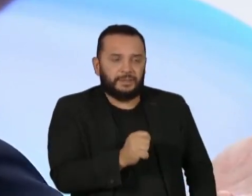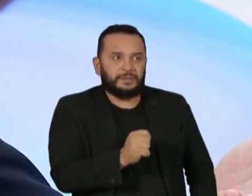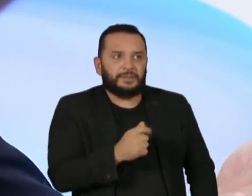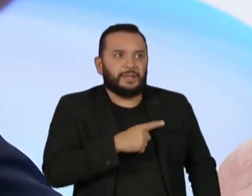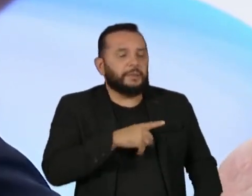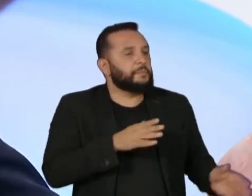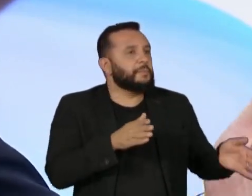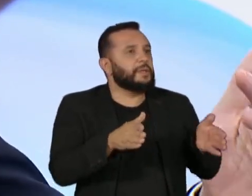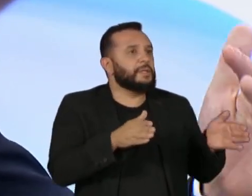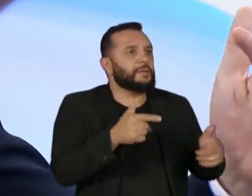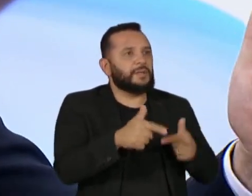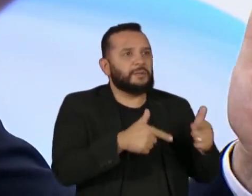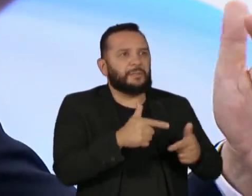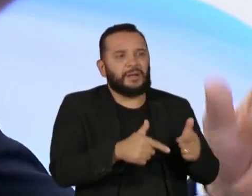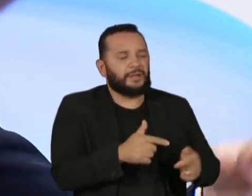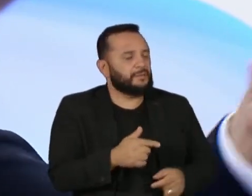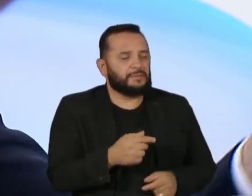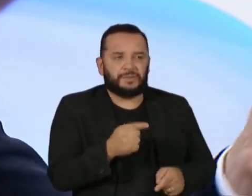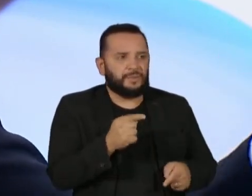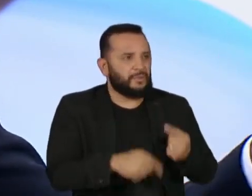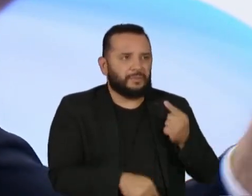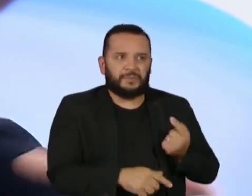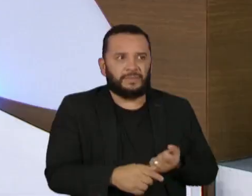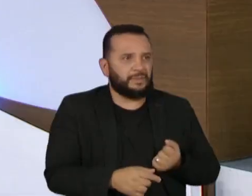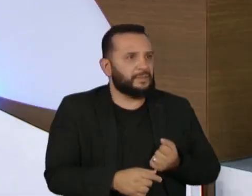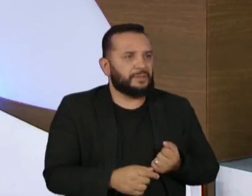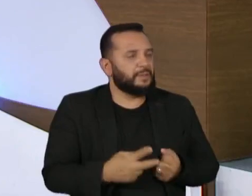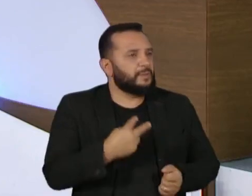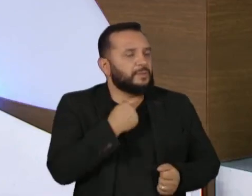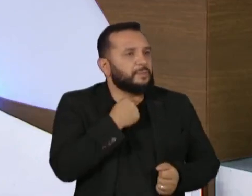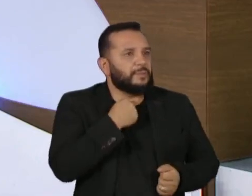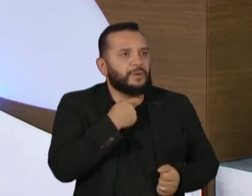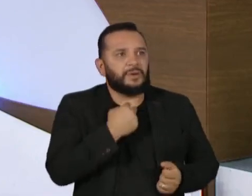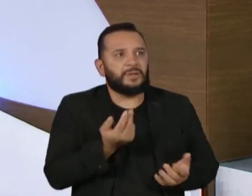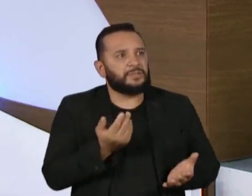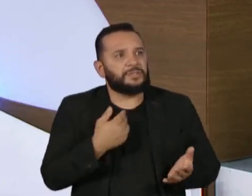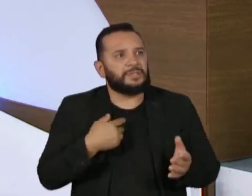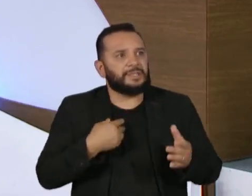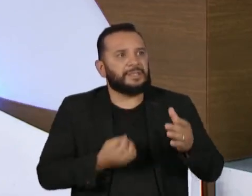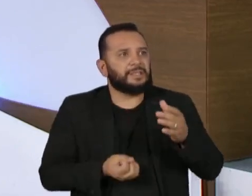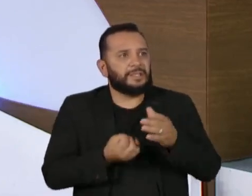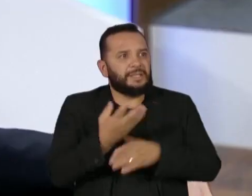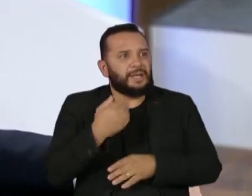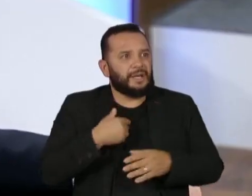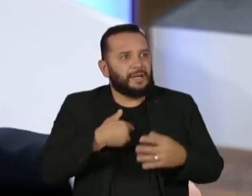não podemos pegar um pouco de cada mundo e criar um Frankenstein aqui no Brasil.